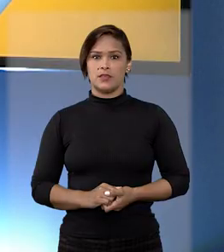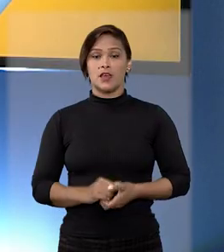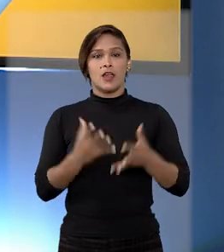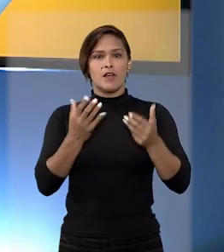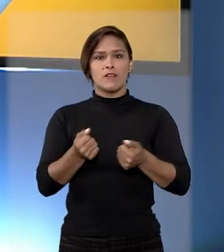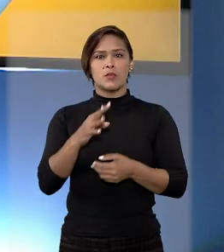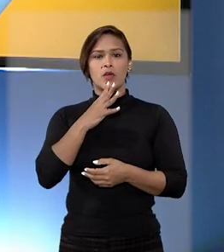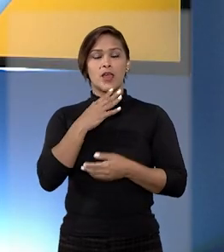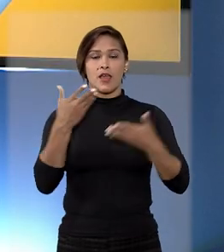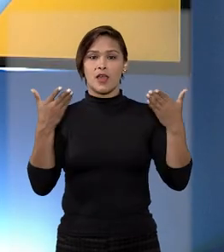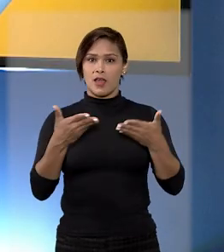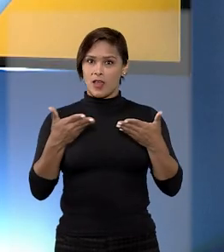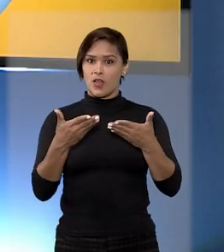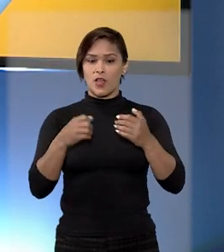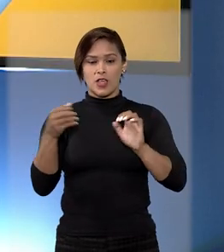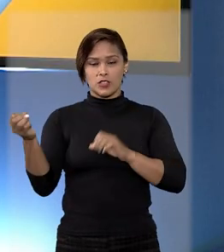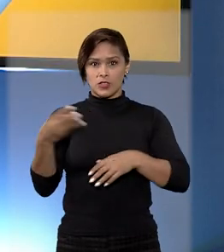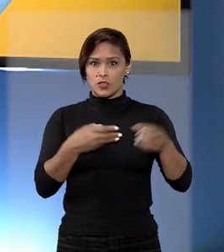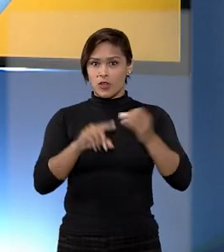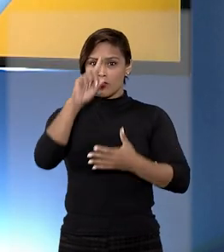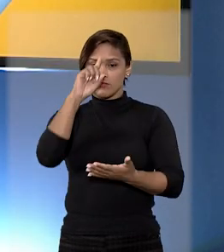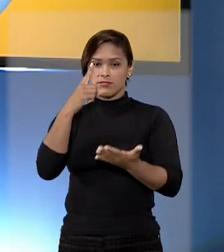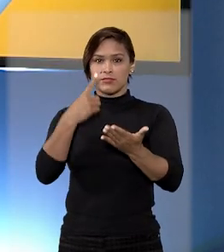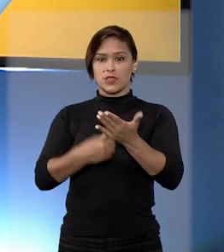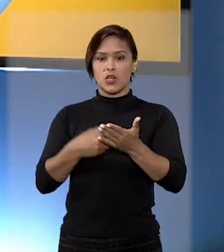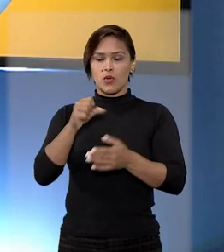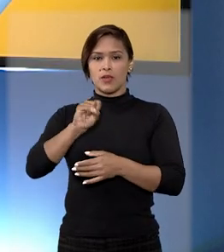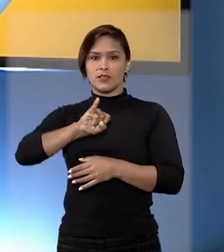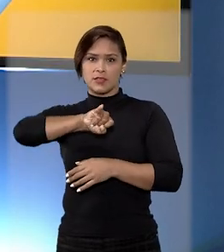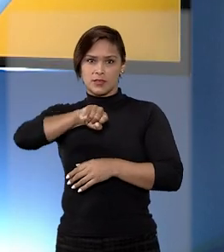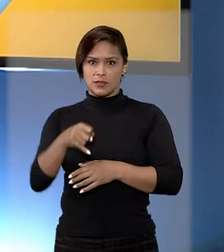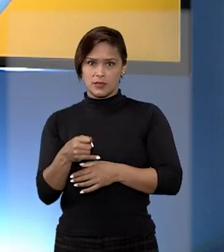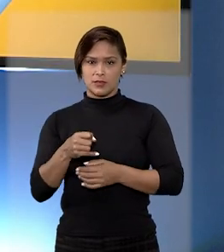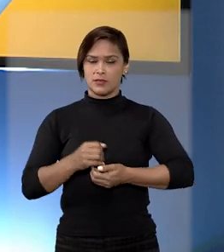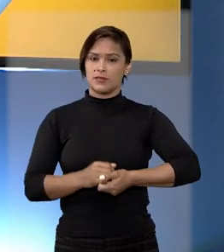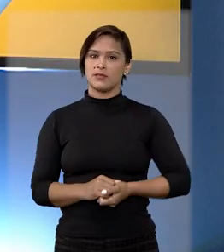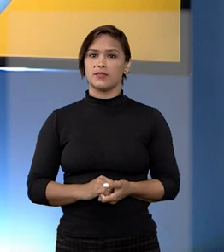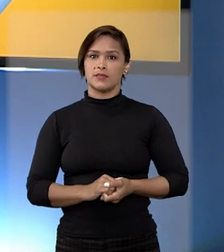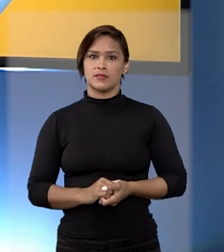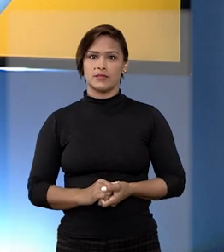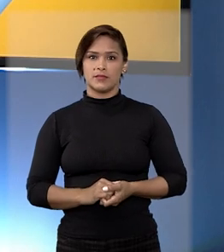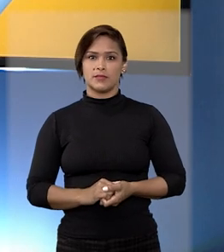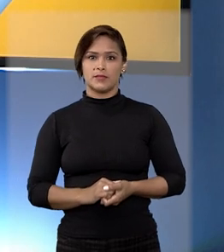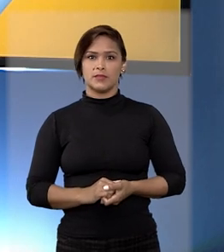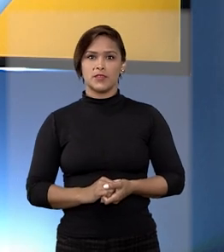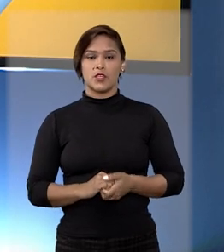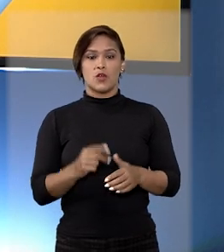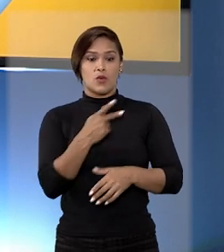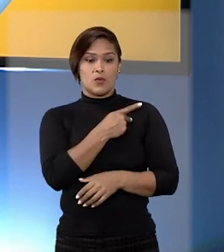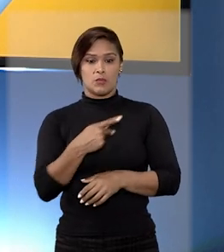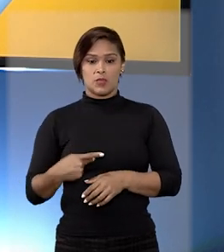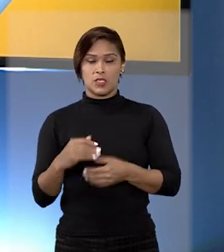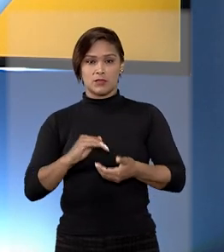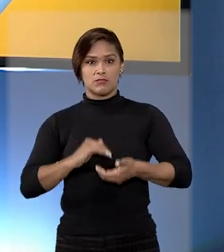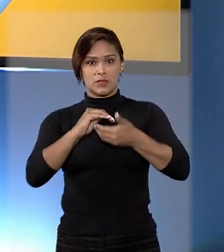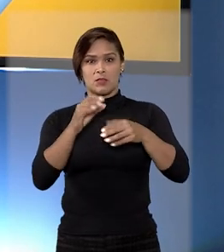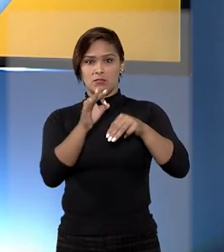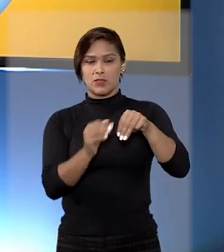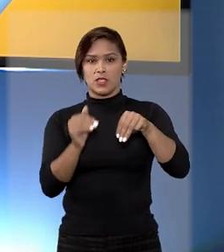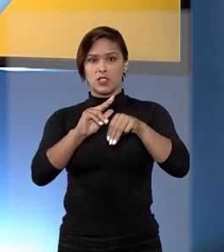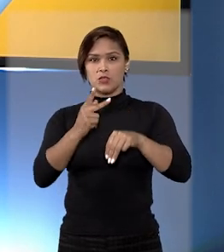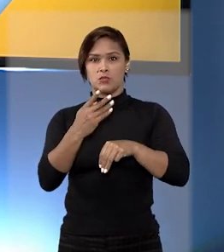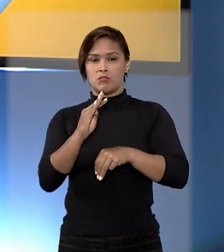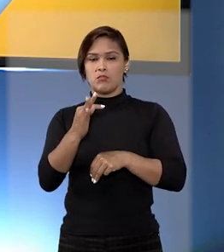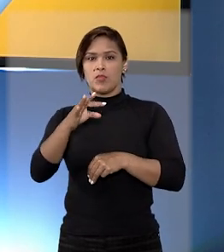Vamos conhecer agora as mais recentes decisões do Superior Tribunal de Justiça. O presidente da Corte,